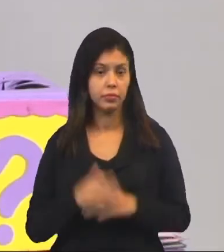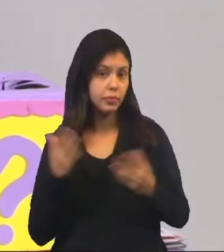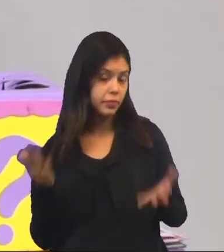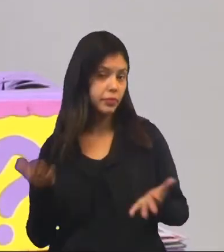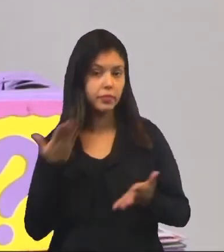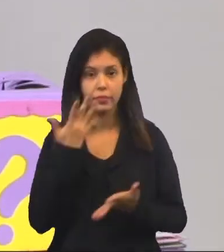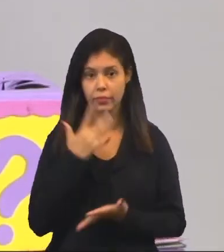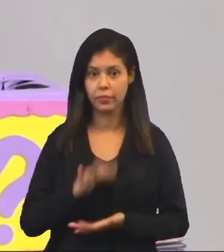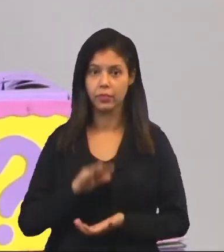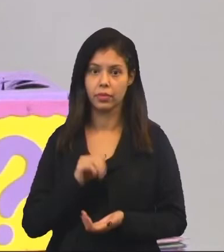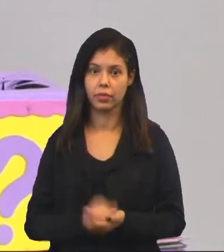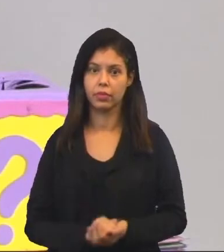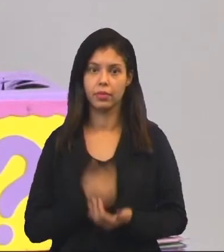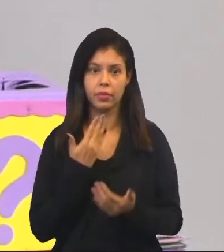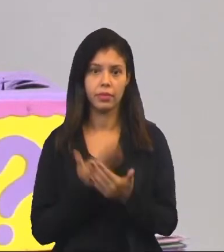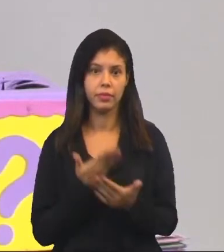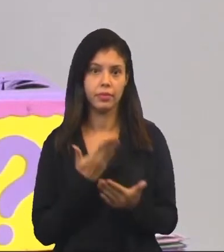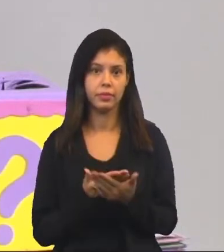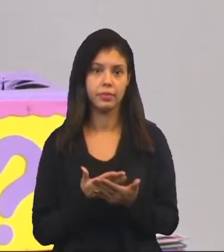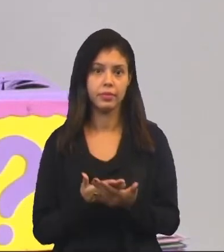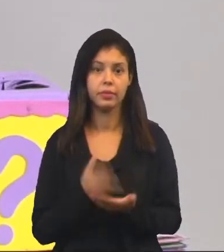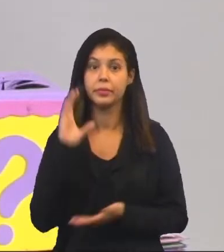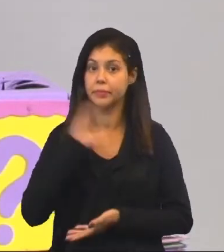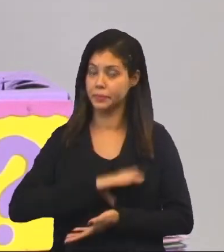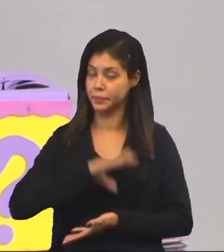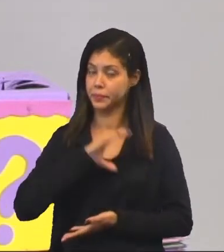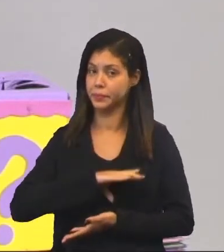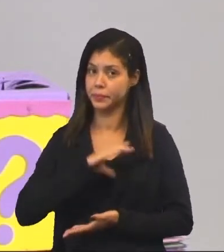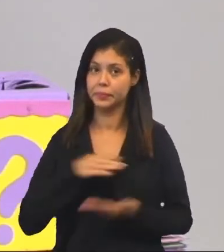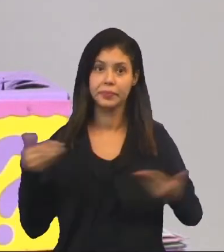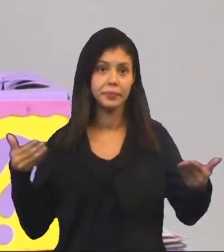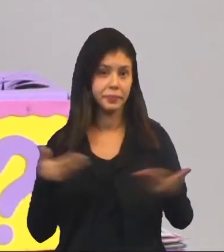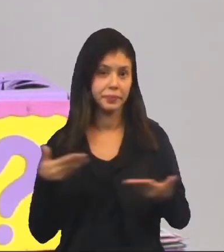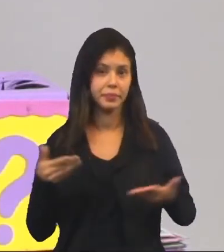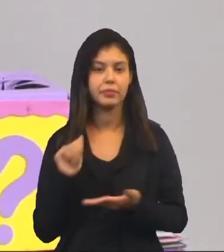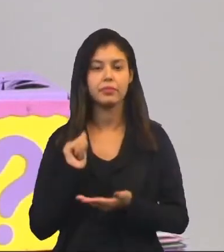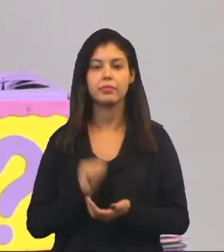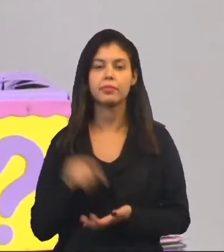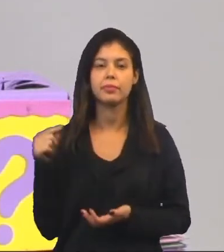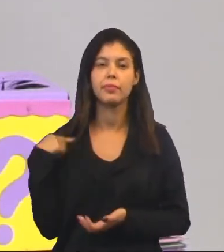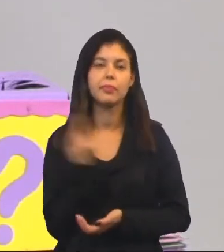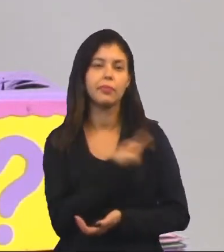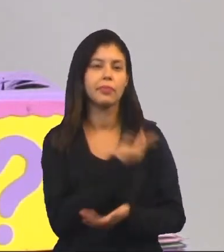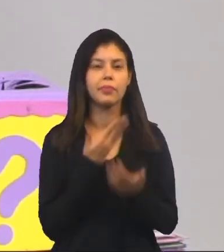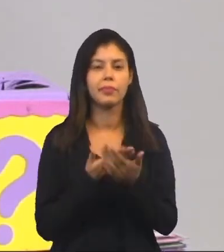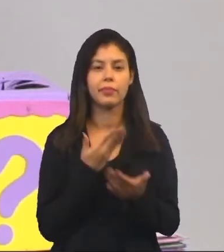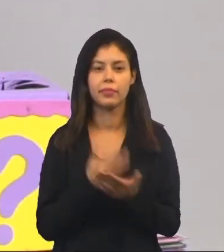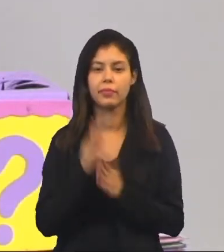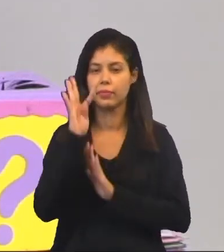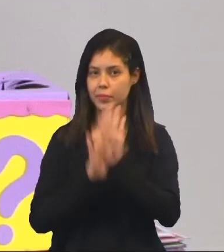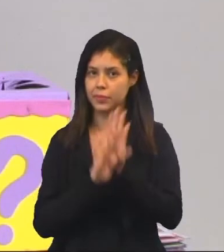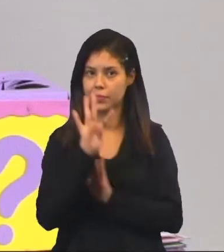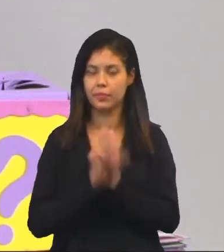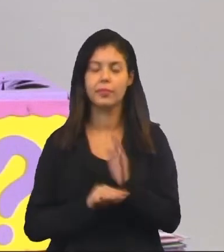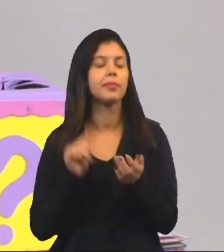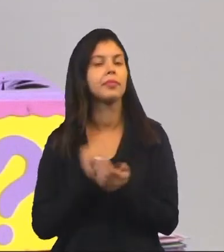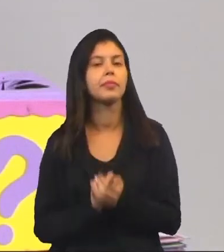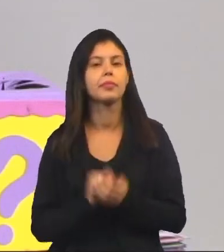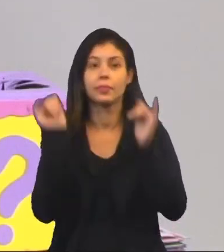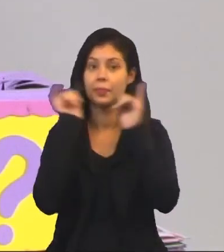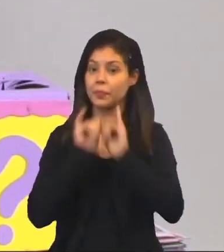Então, crianças. Na nossa aula de língua portuguesa de hoje, nós estudamos sobre os textos